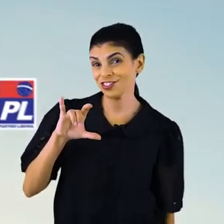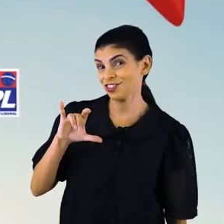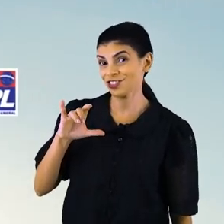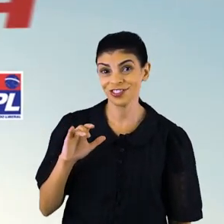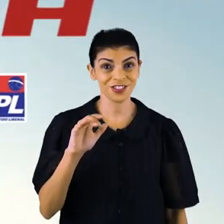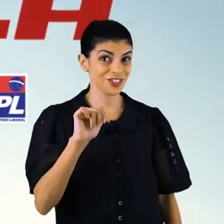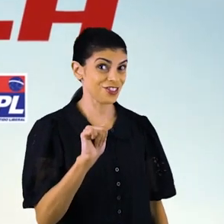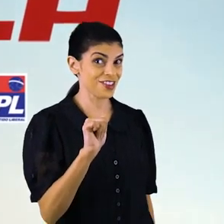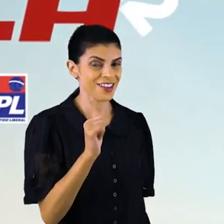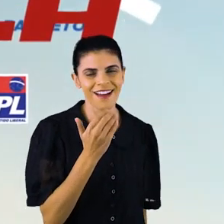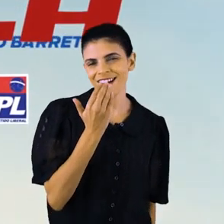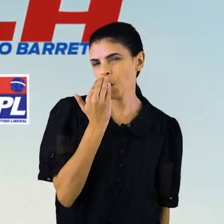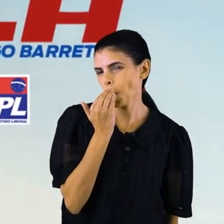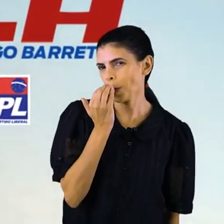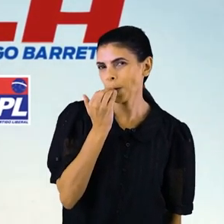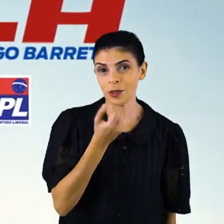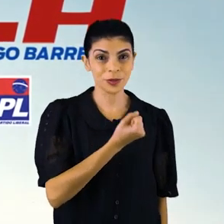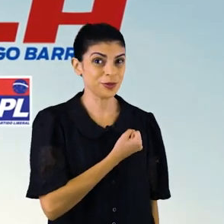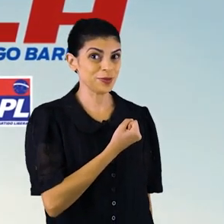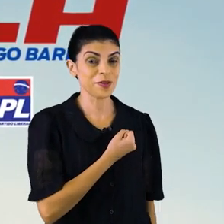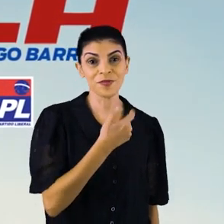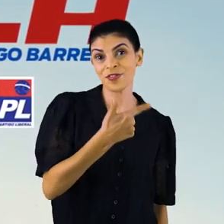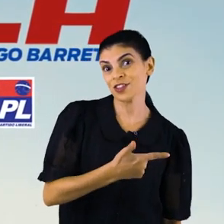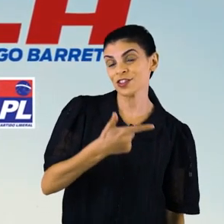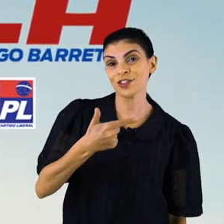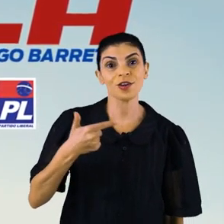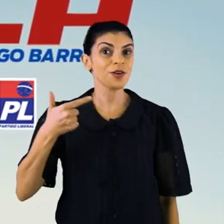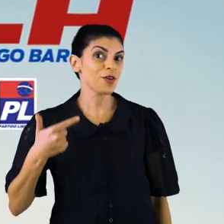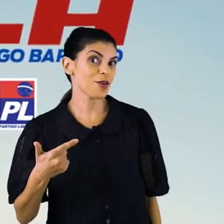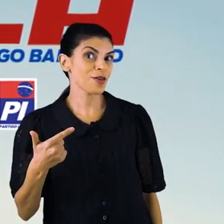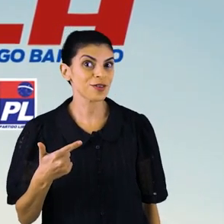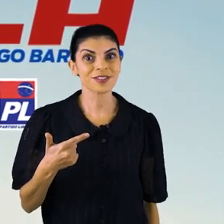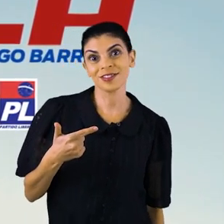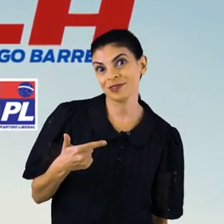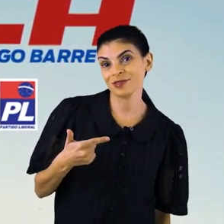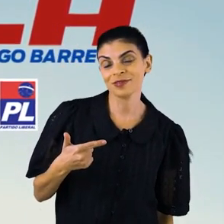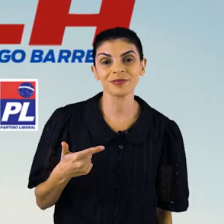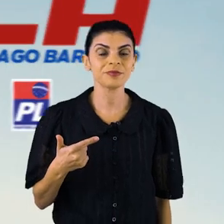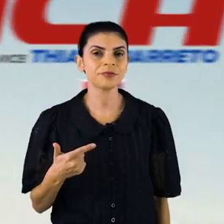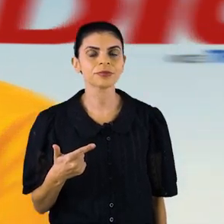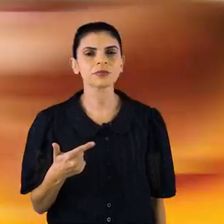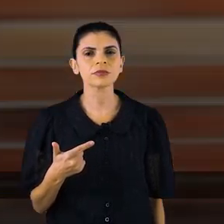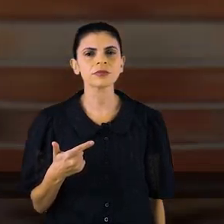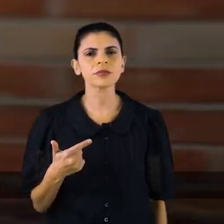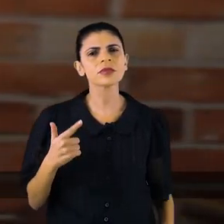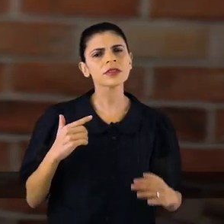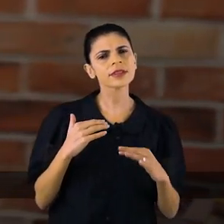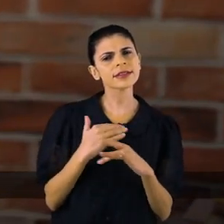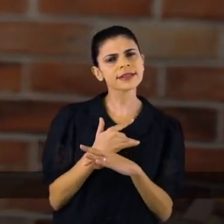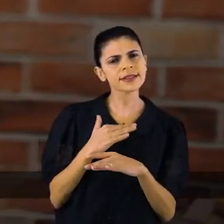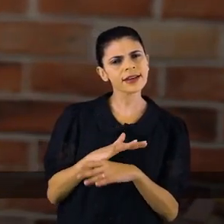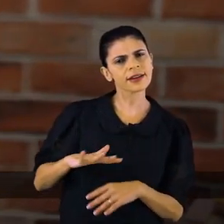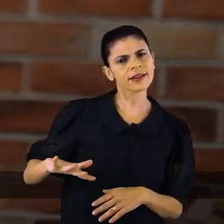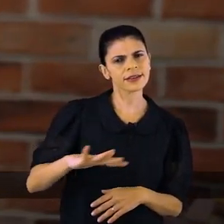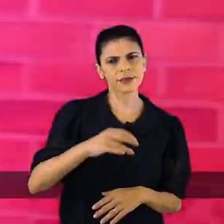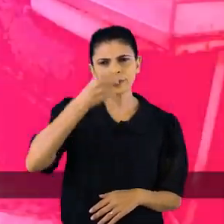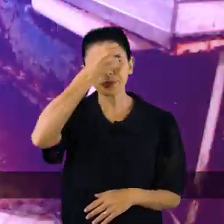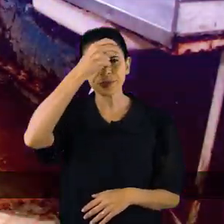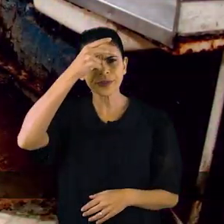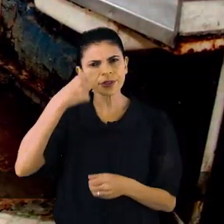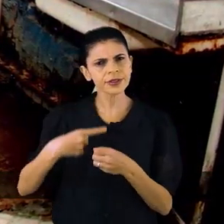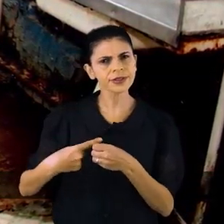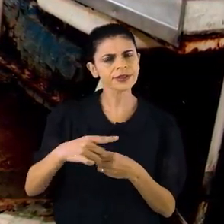Agora é Dica 22 Sinto que a cidade foi muito